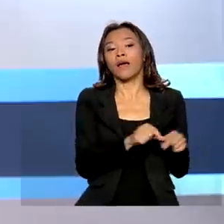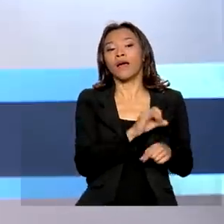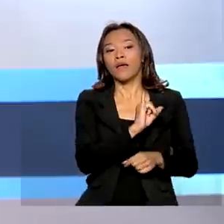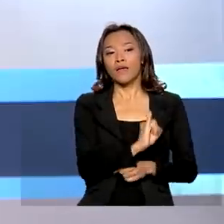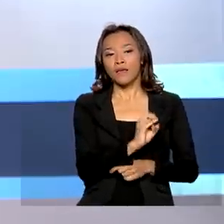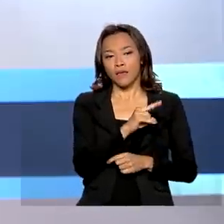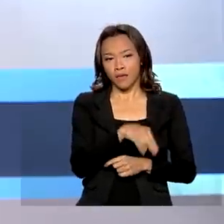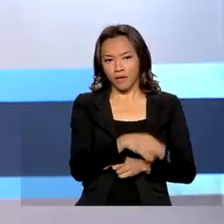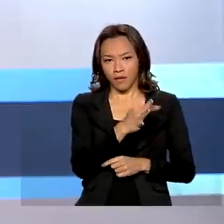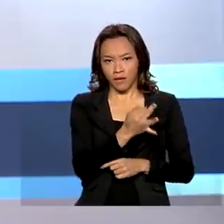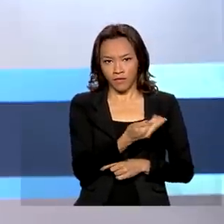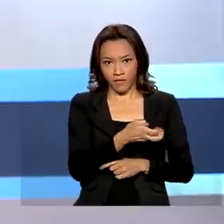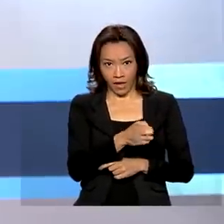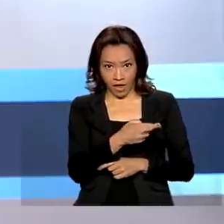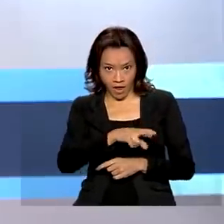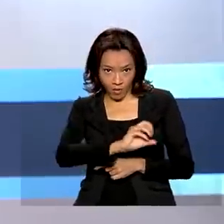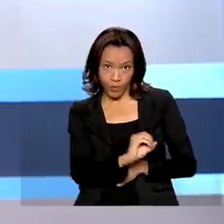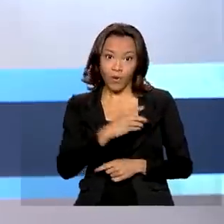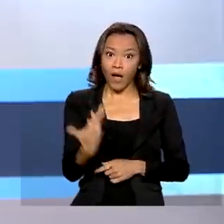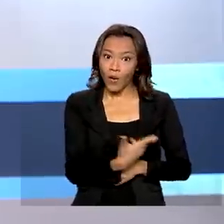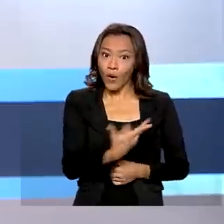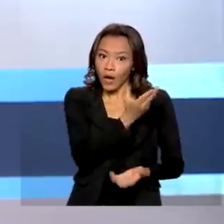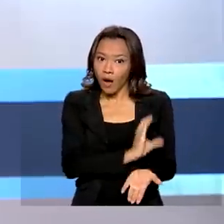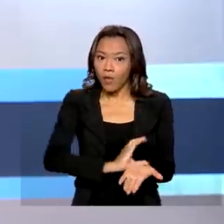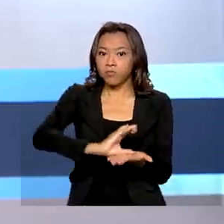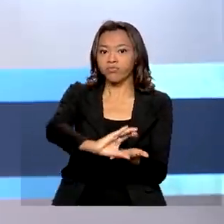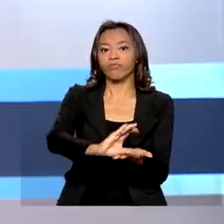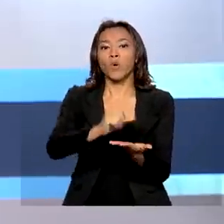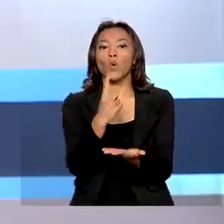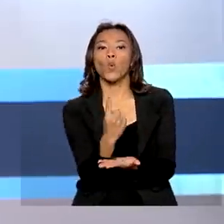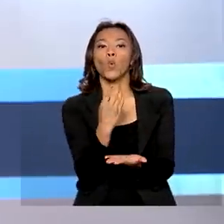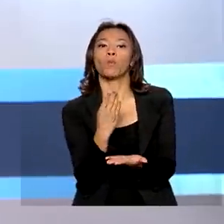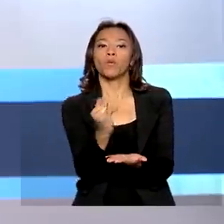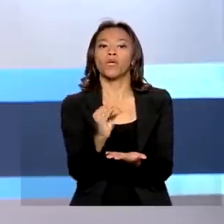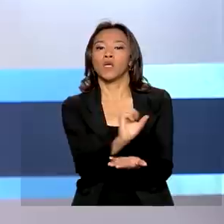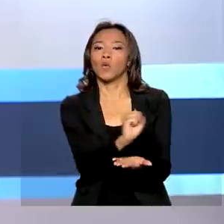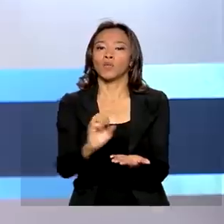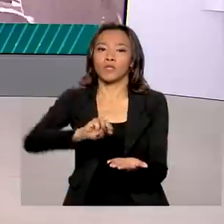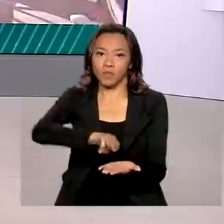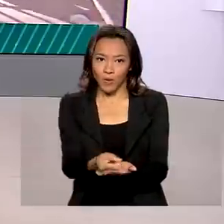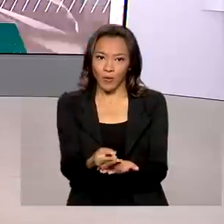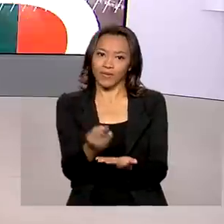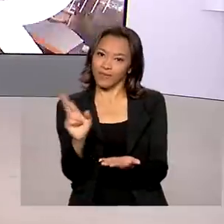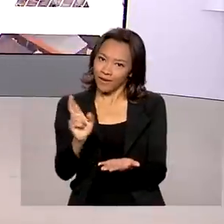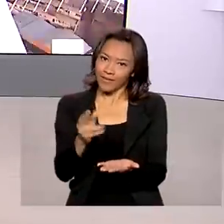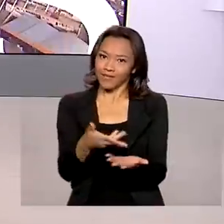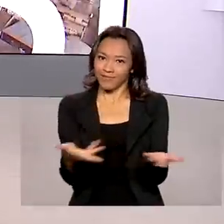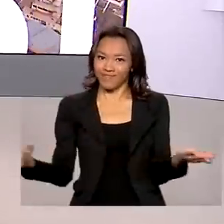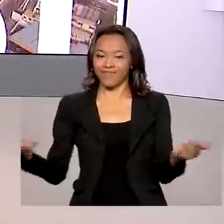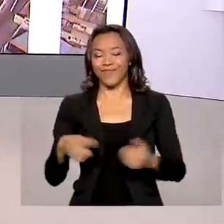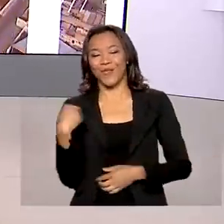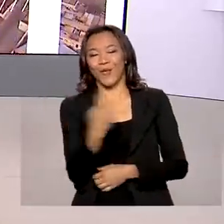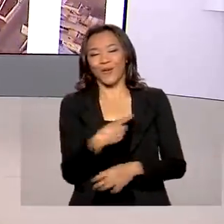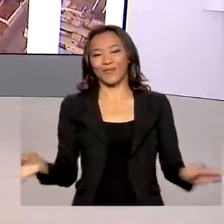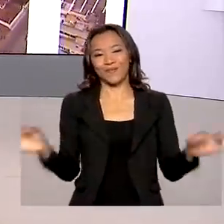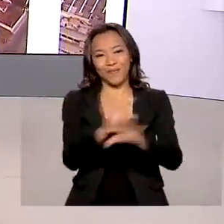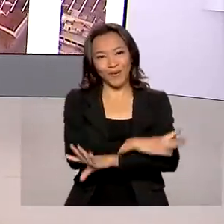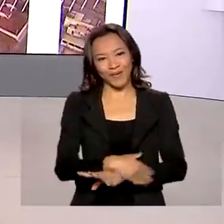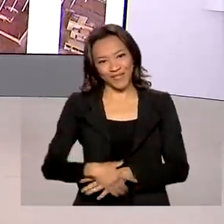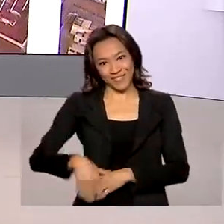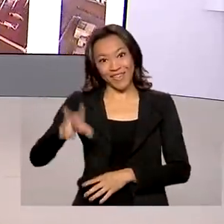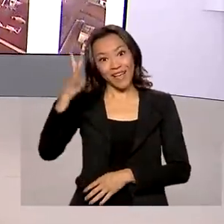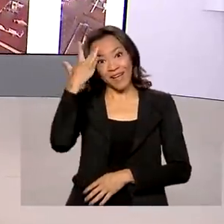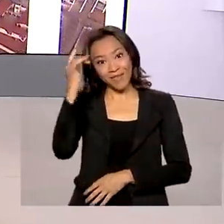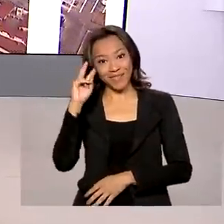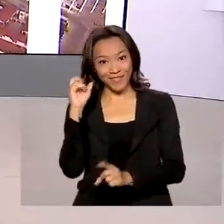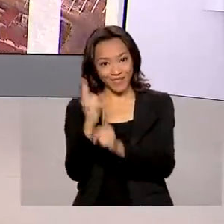Com a concessão, terminais receberão investimentos de 1 bilhão e 800 milhões de reais. A gente fica por aqui. A gente volta a